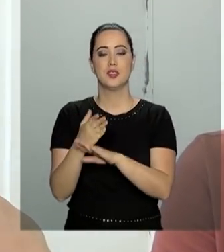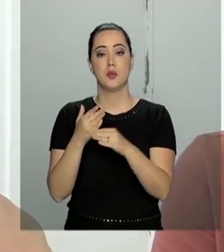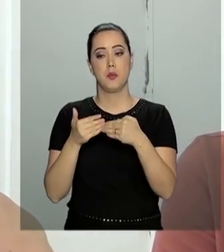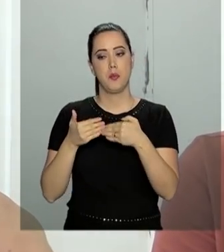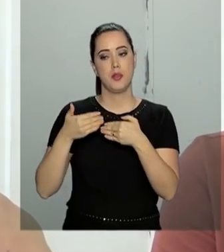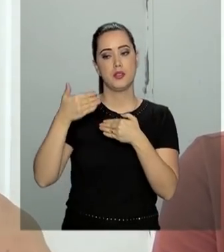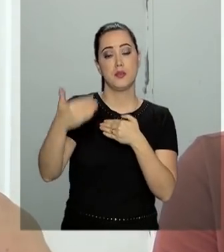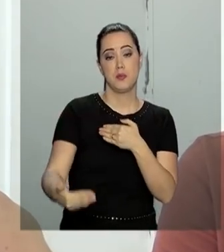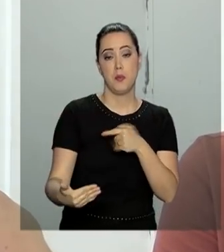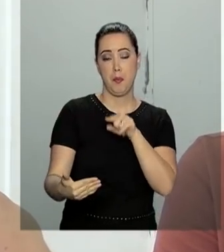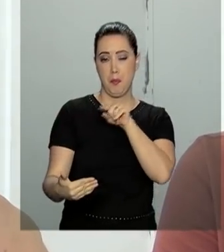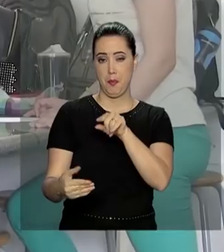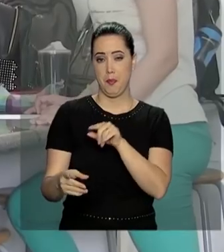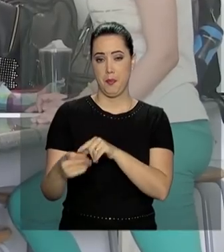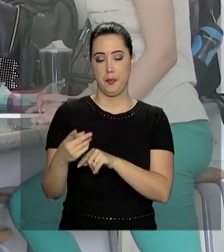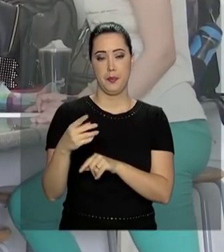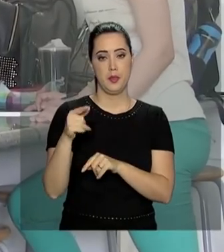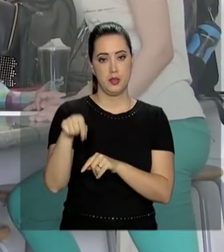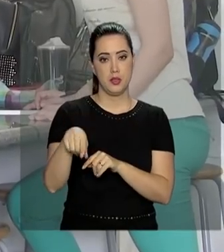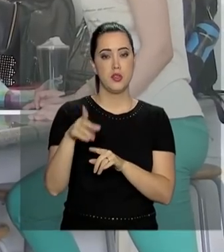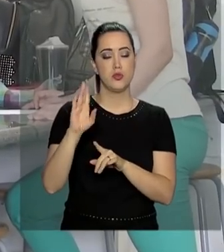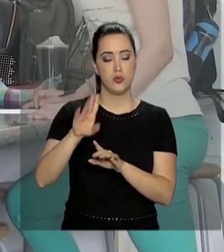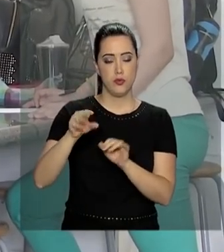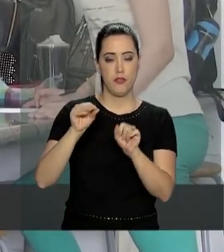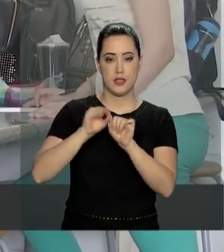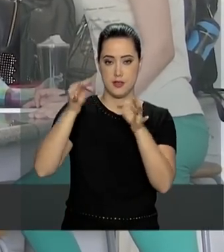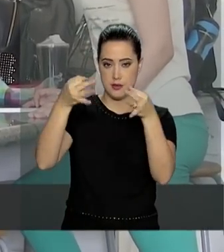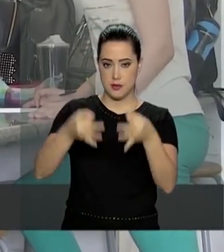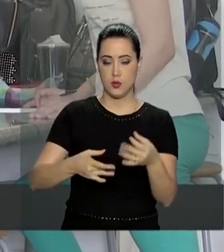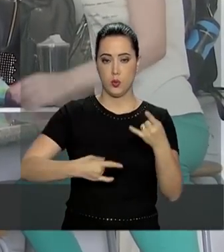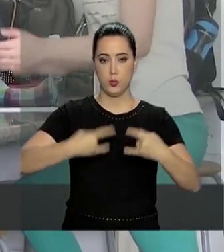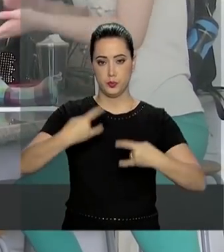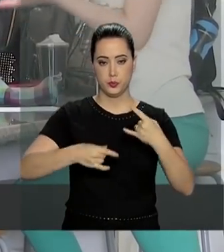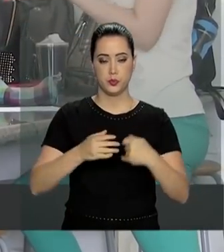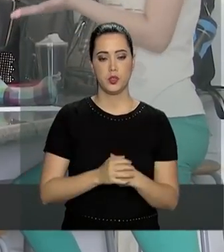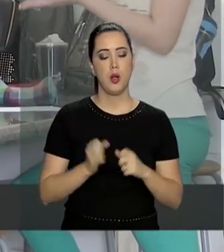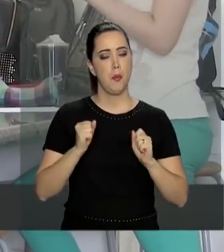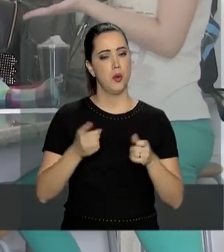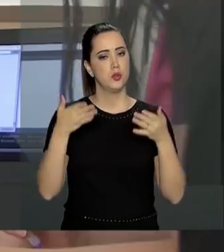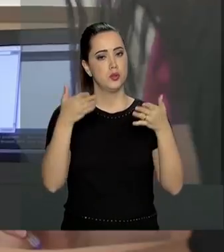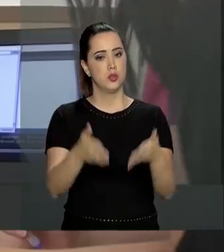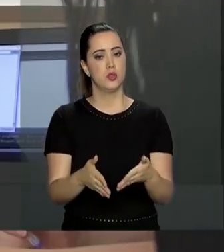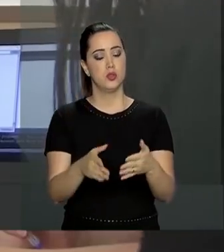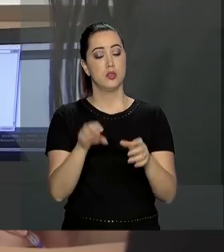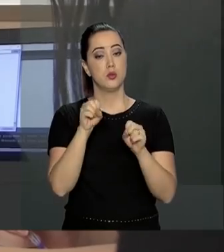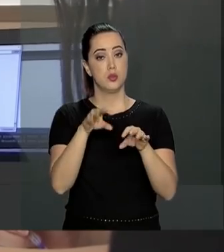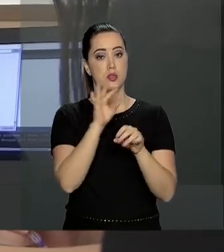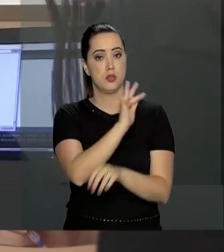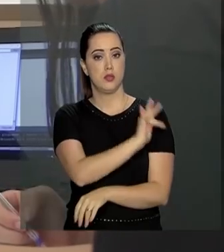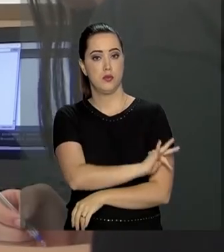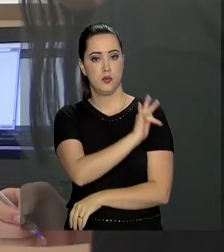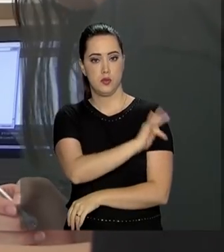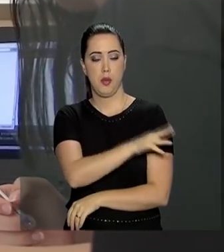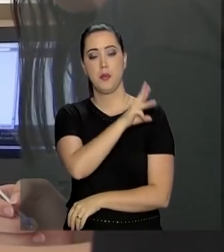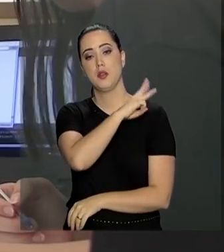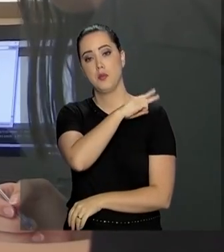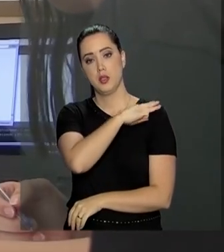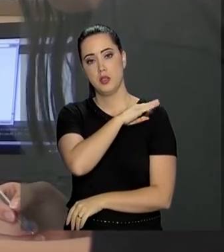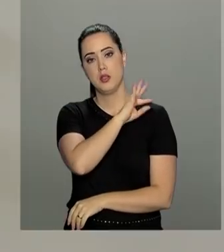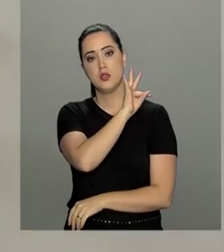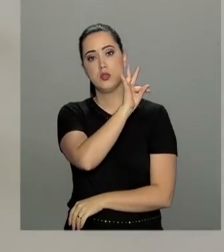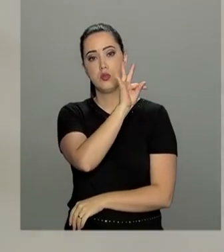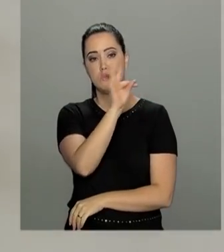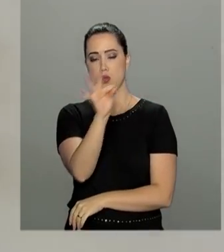fase, pelo menos na prática. Podem participar da competição alunos de escolas do ensino fundamental, médio e